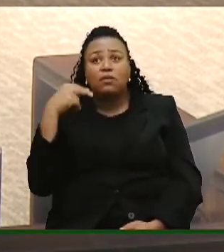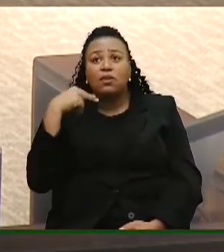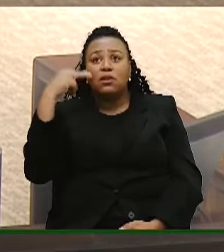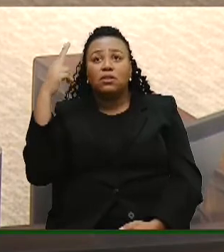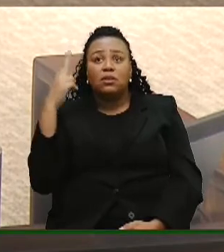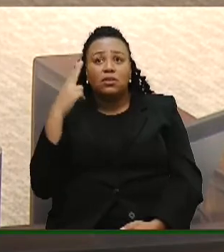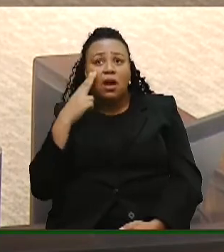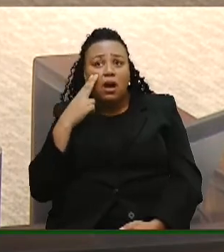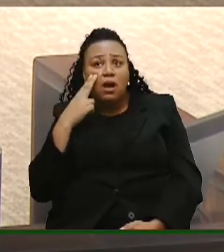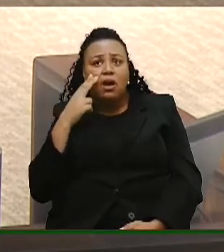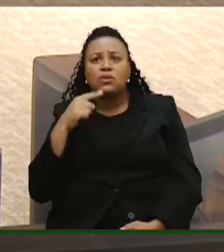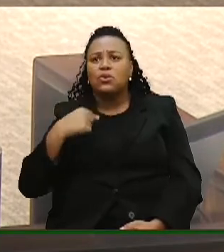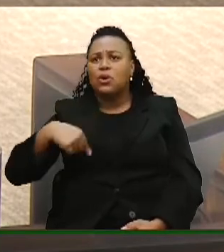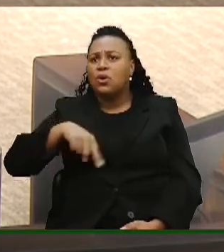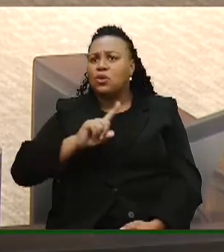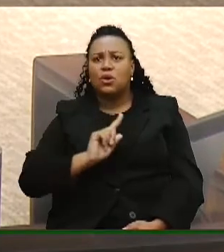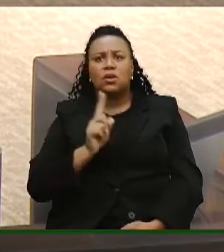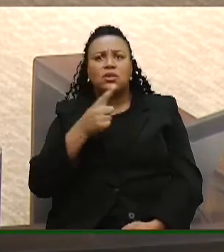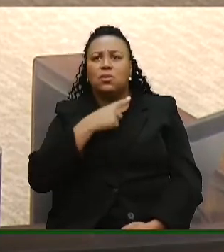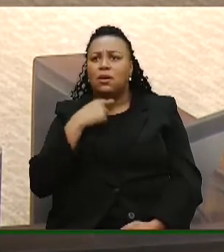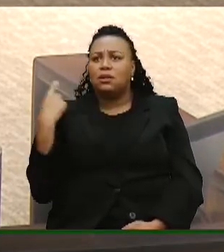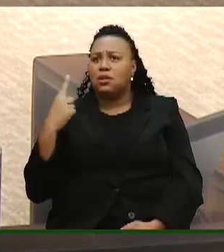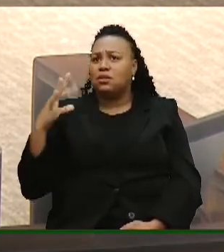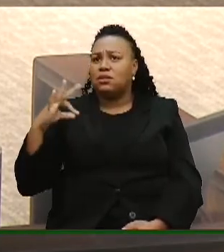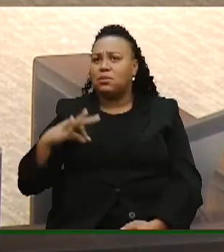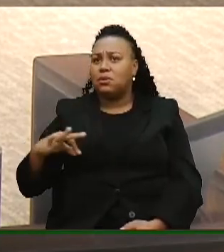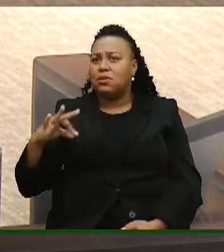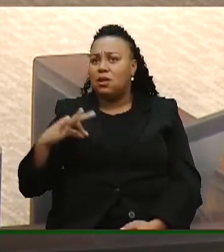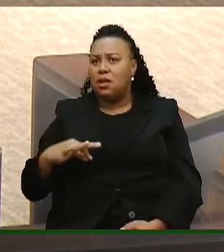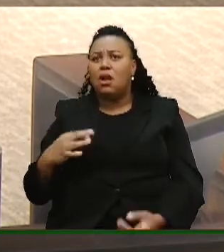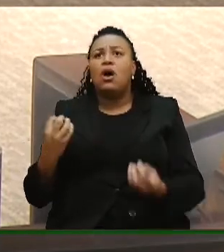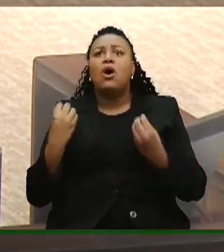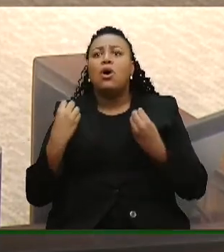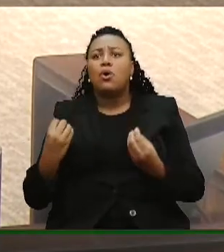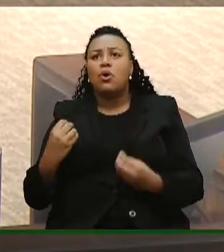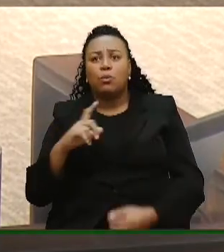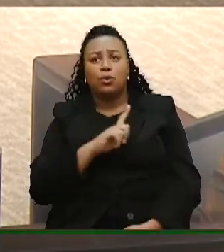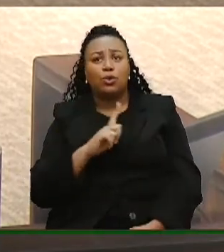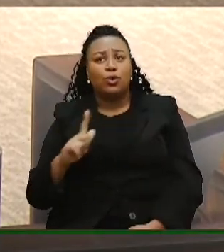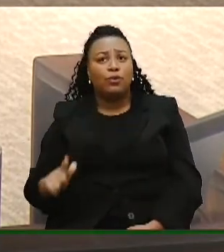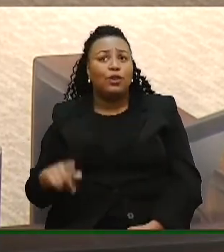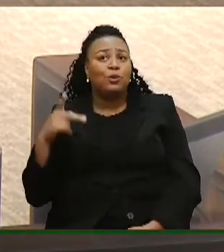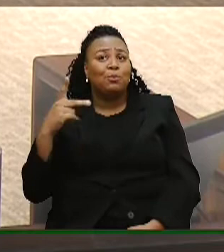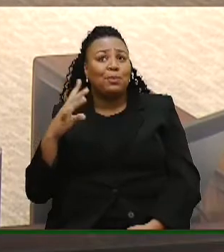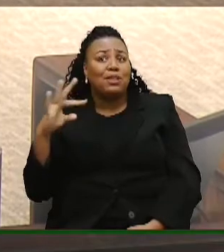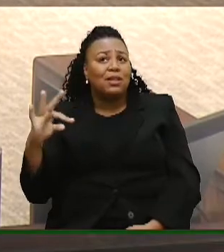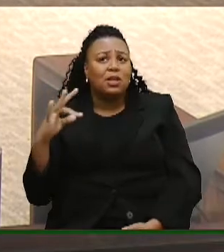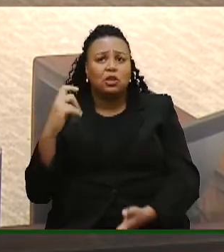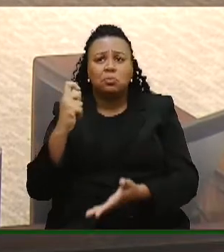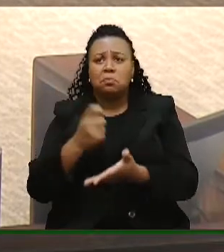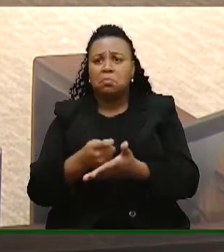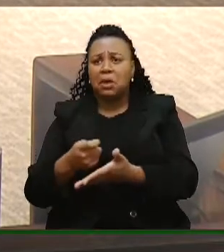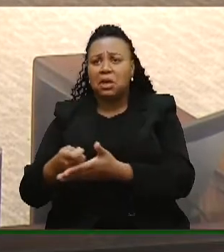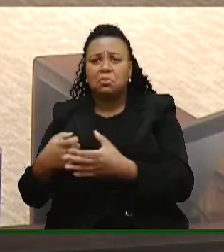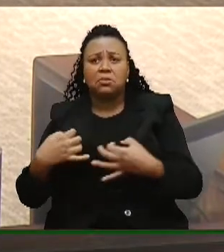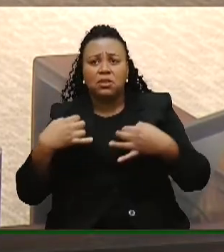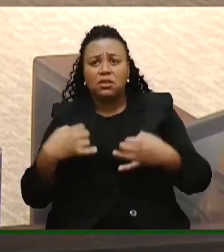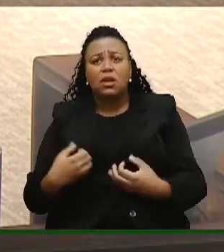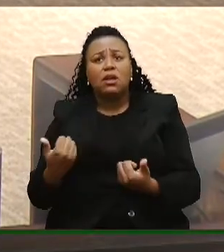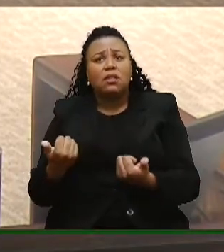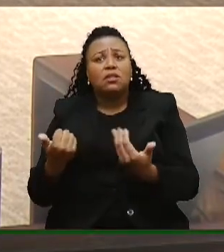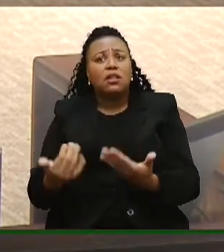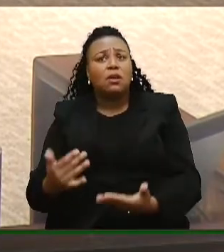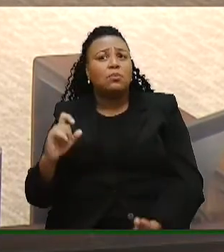nós não atrasamos salários? Como é que, governo do PT, nós pagamos em dia, nós demos aumento,